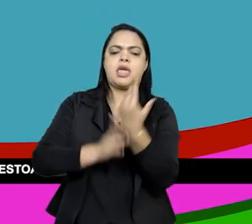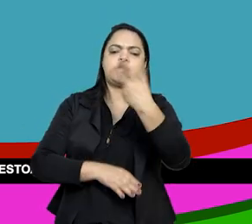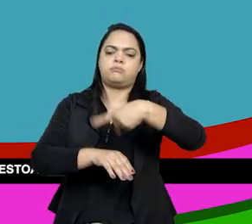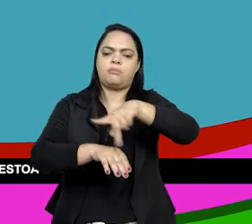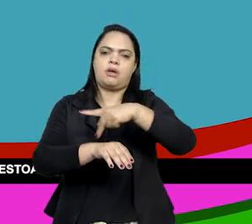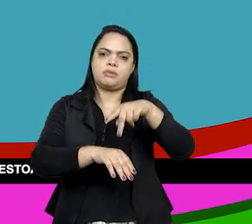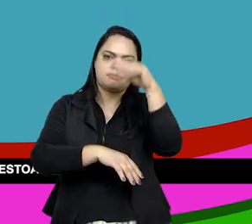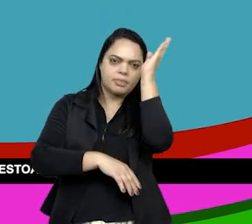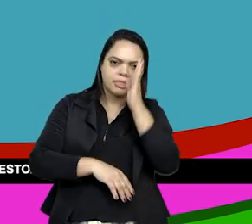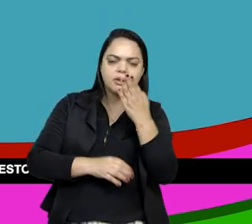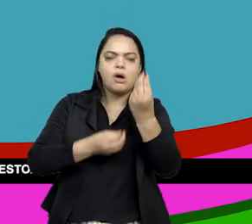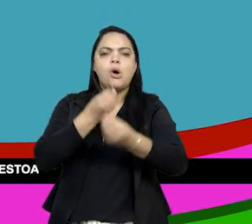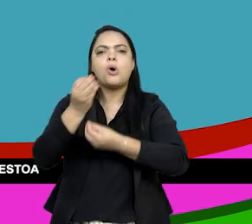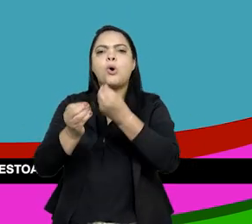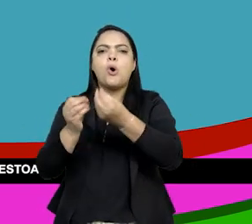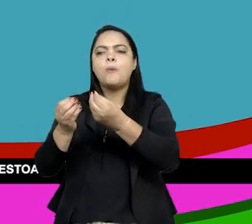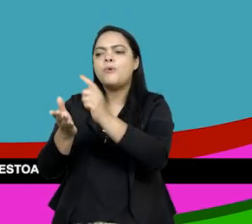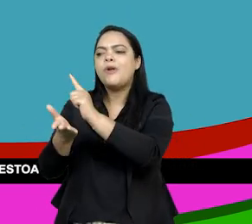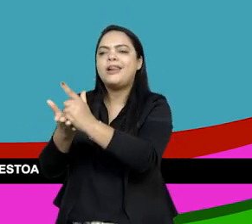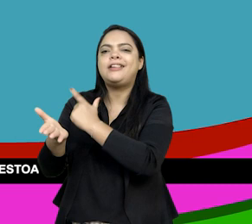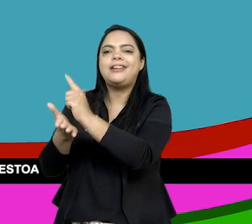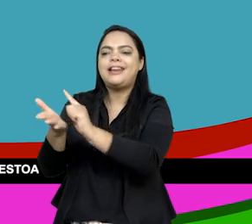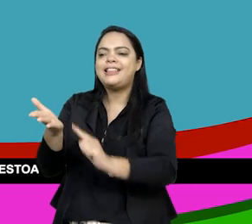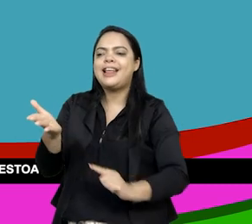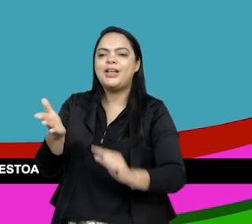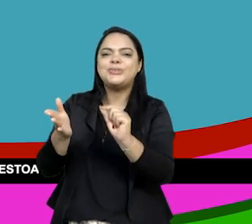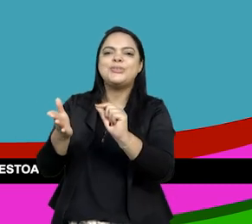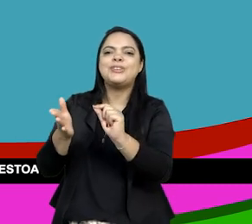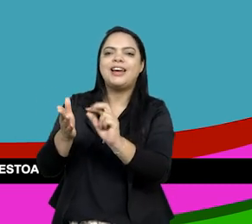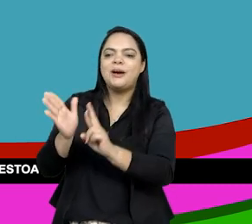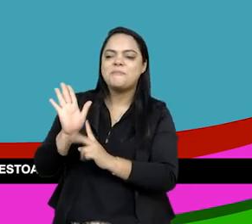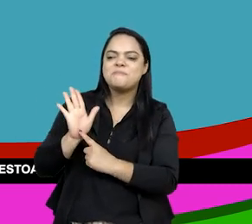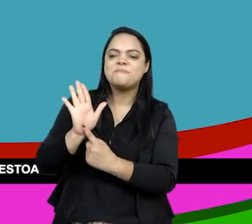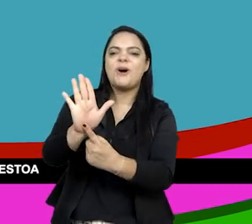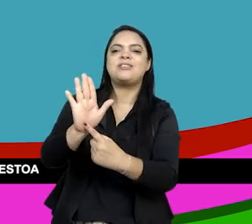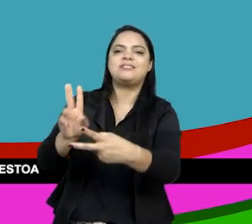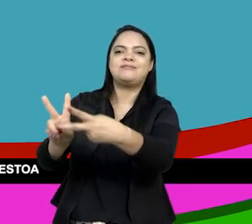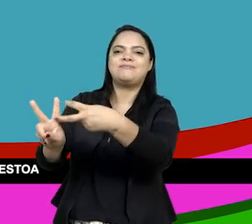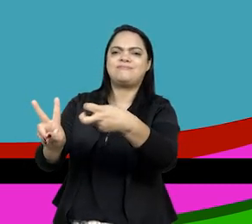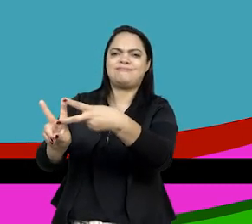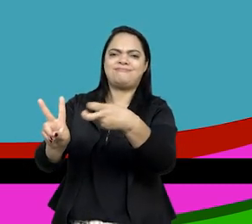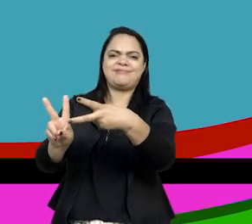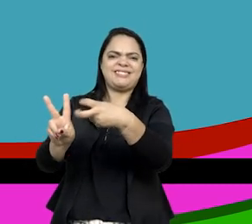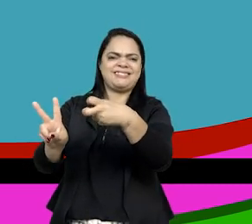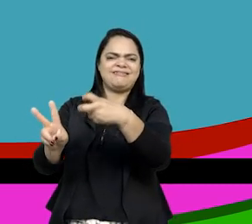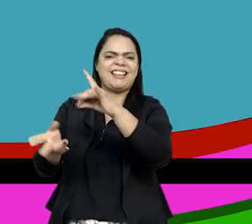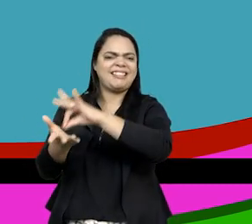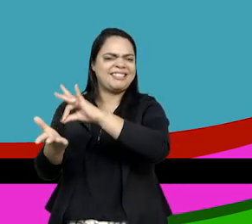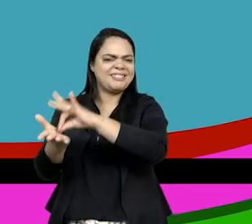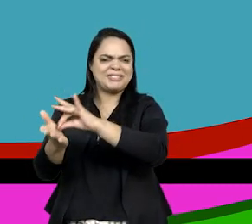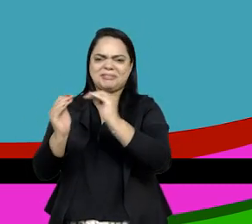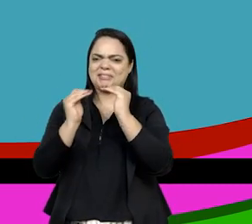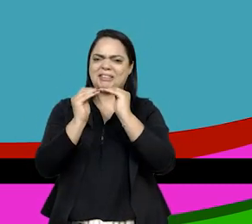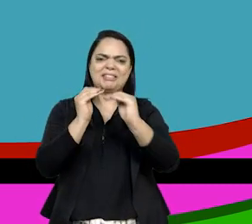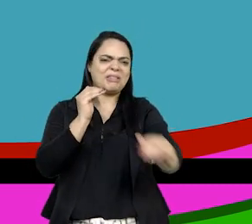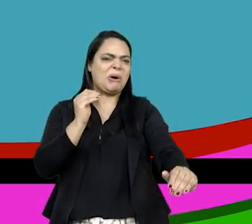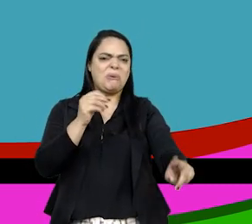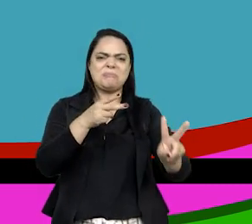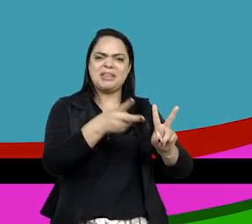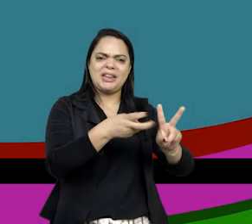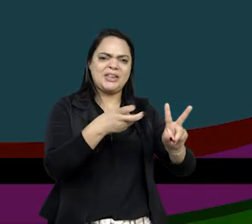como os indígenas são representados na literatura e como essa representação lá de Soa dos indígenas do